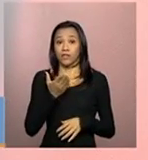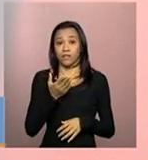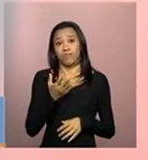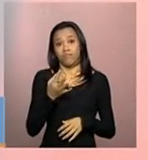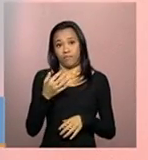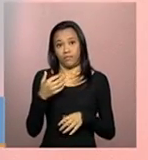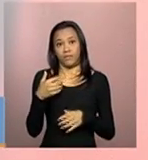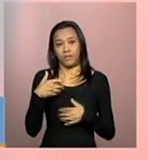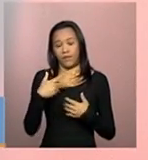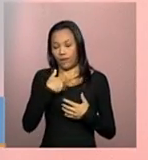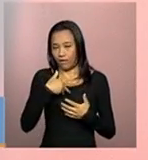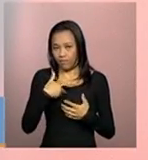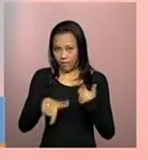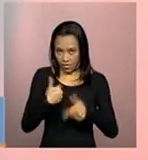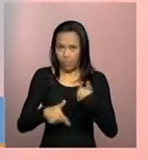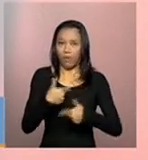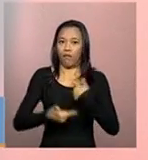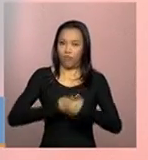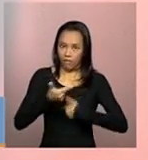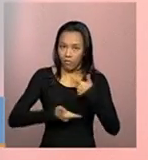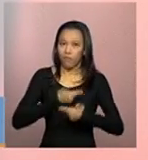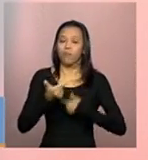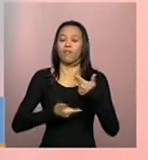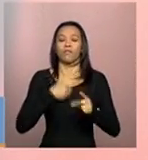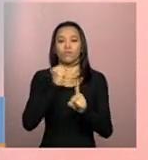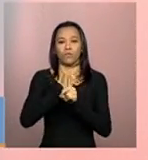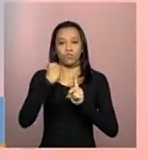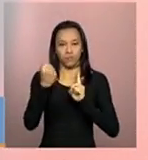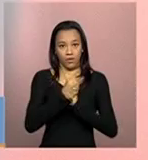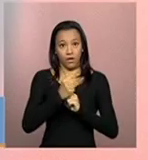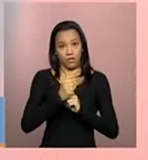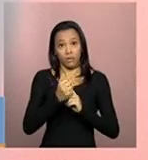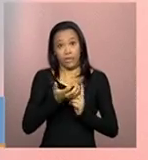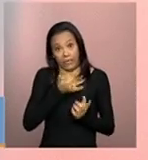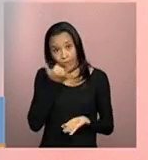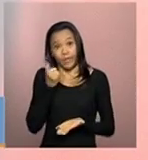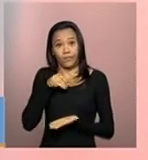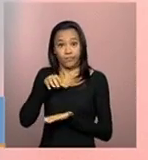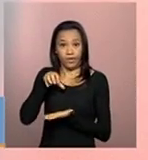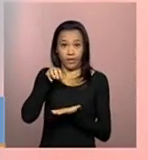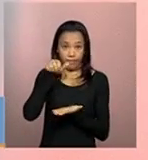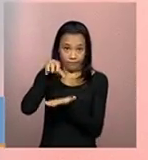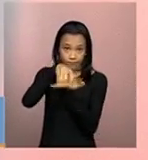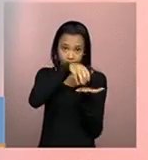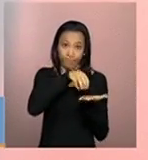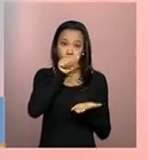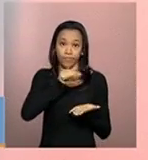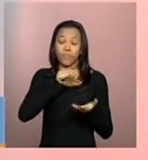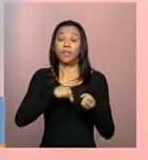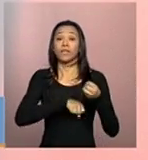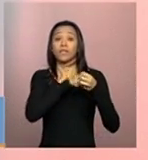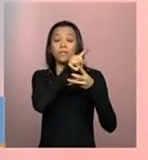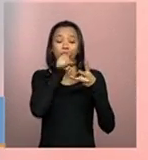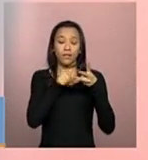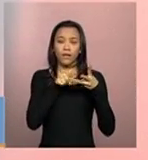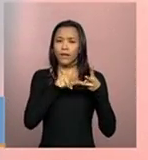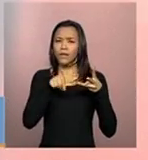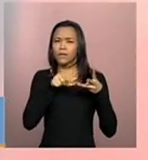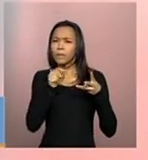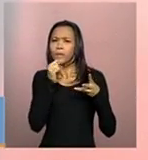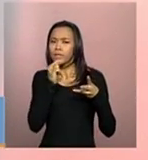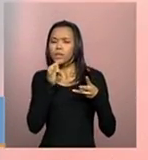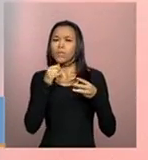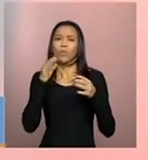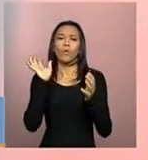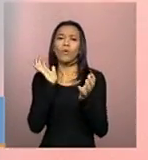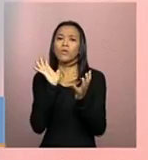executada por uma determinada entidade. E a sessão 3 relacionada com essa entidade, aspectos